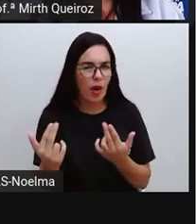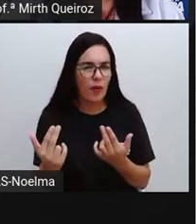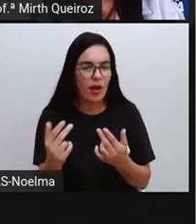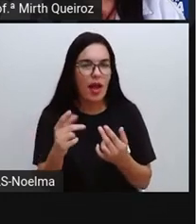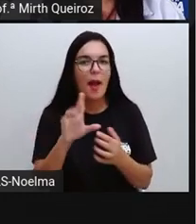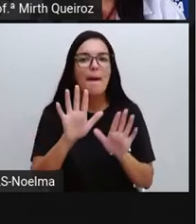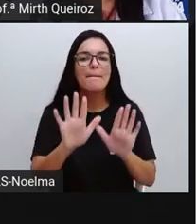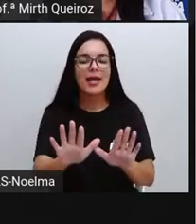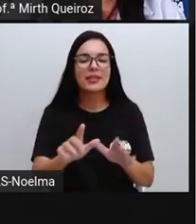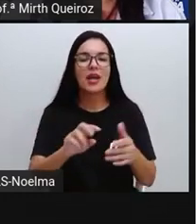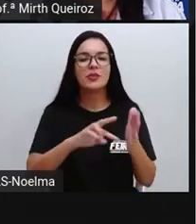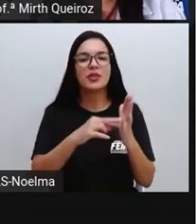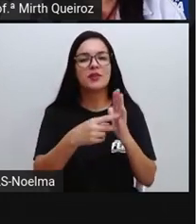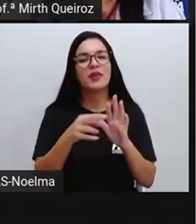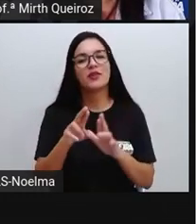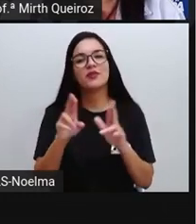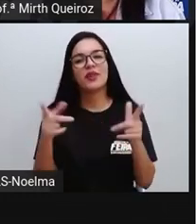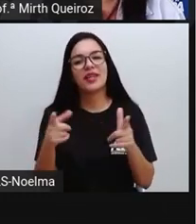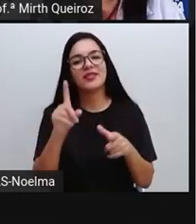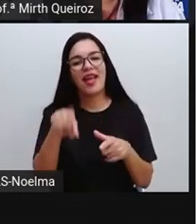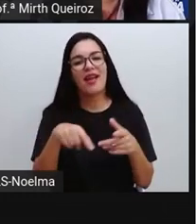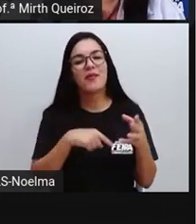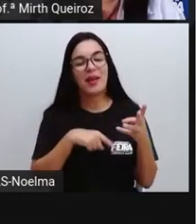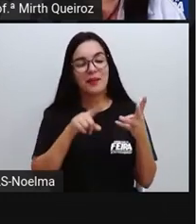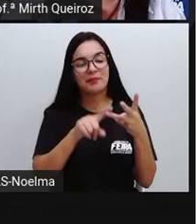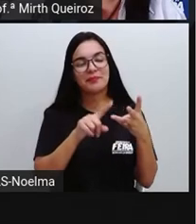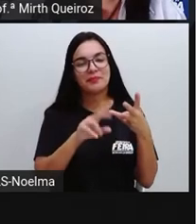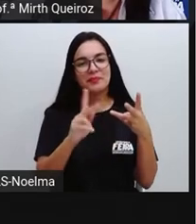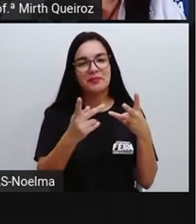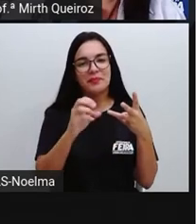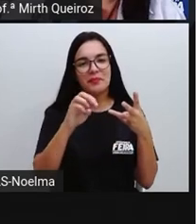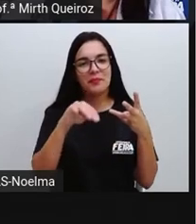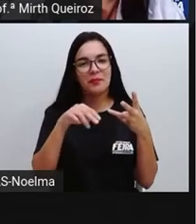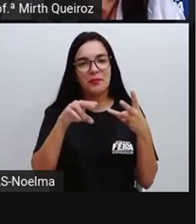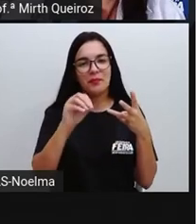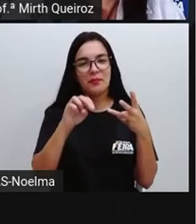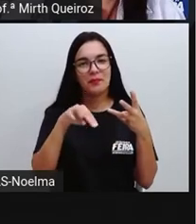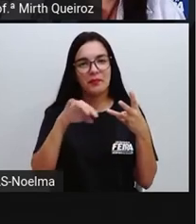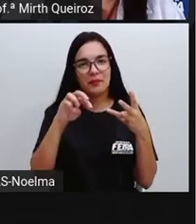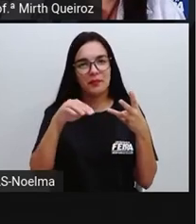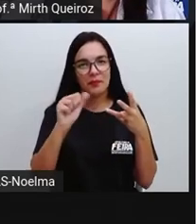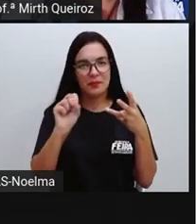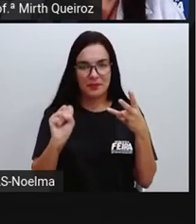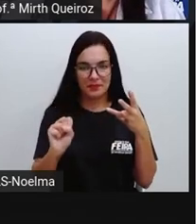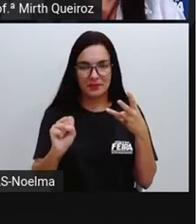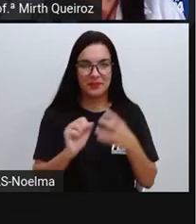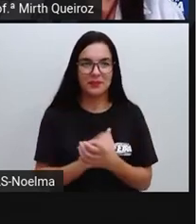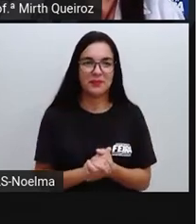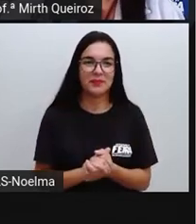é igual. E o significado é diferente. Aí a gente fala que são palavras homônimas, certo, gente?